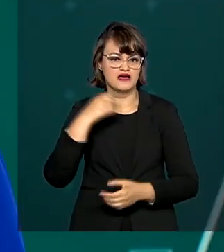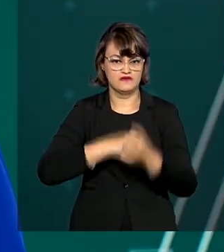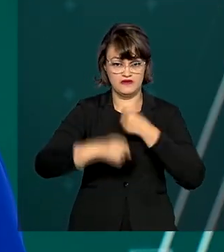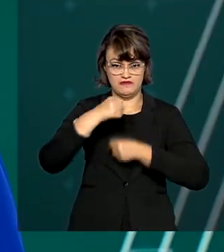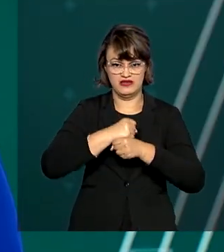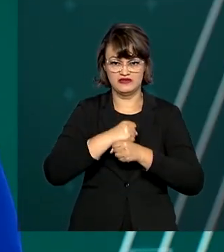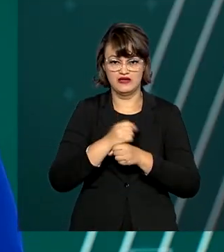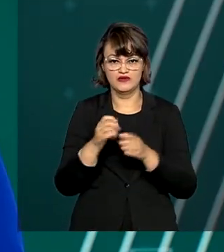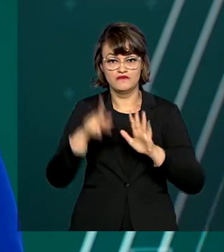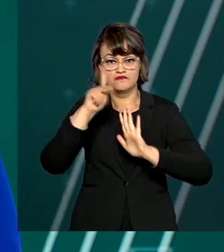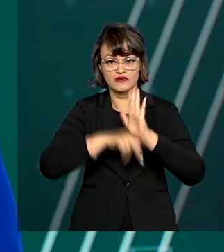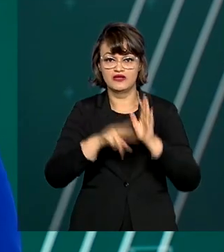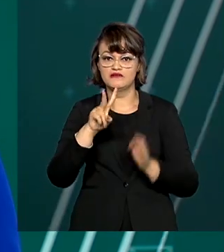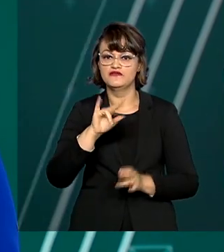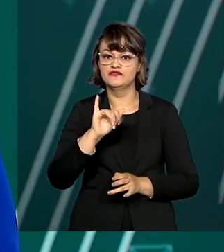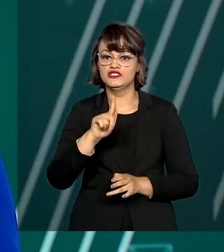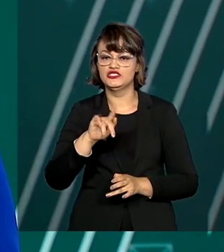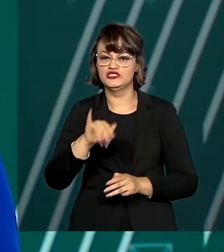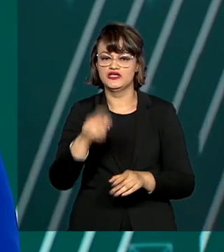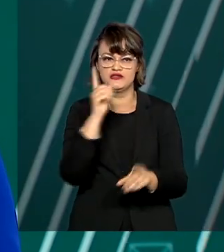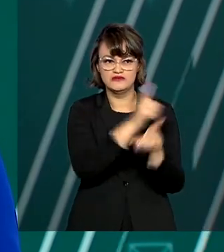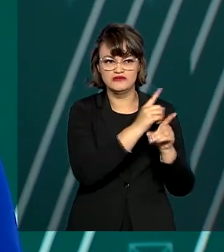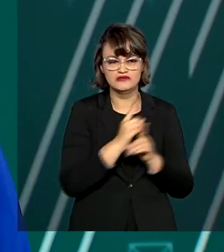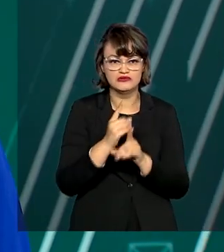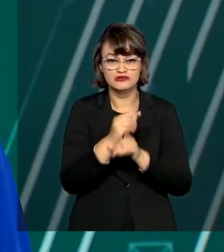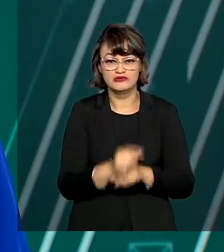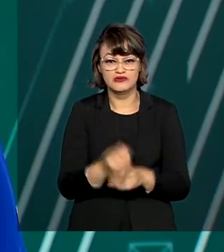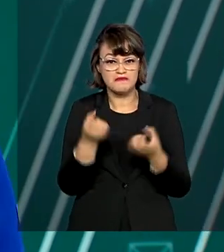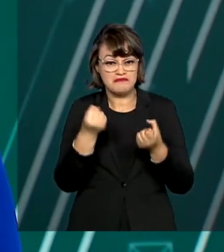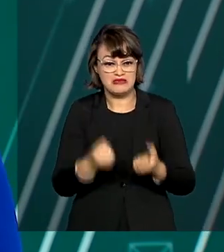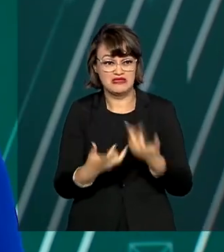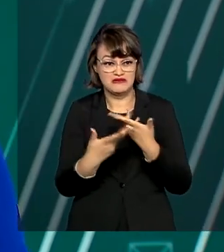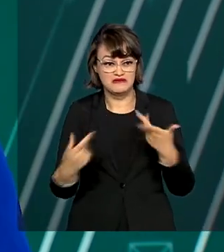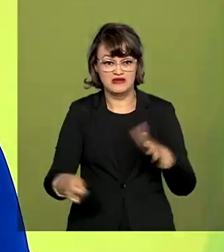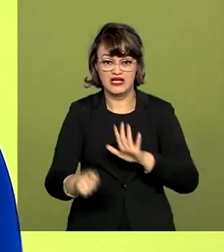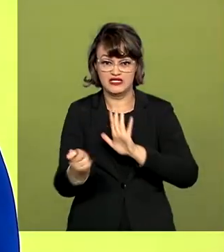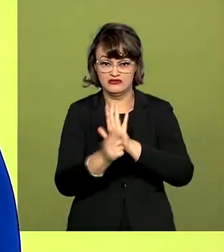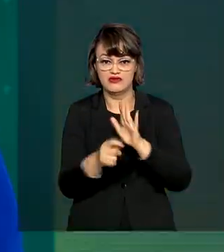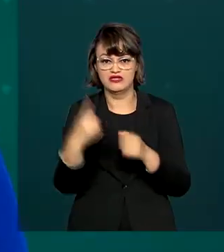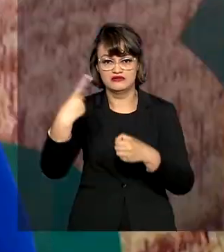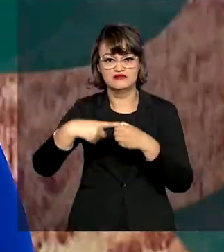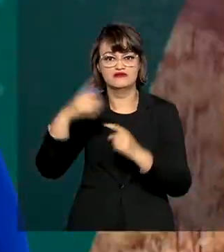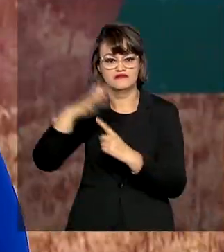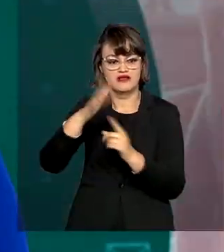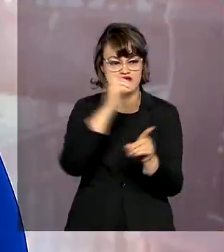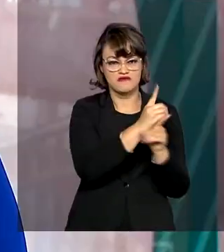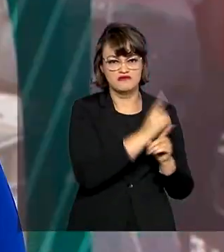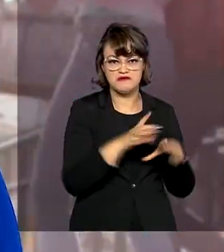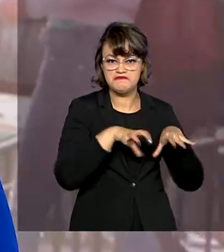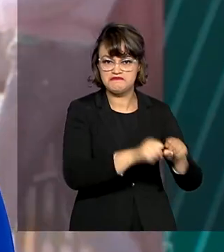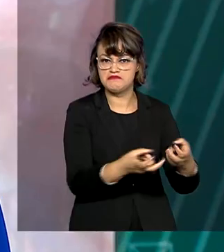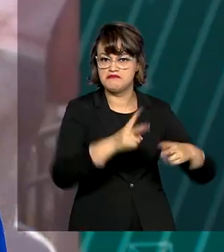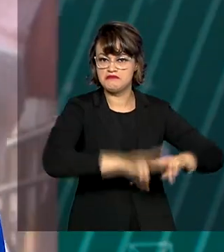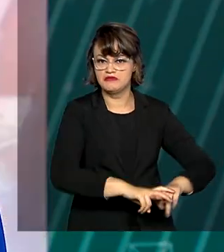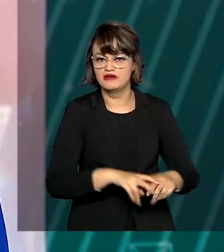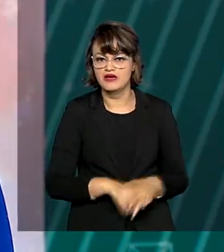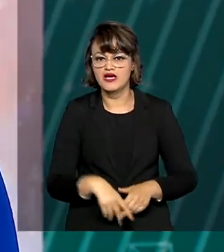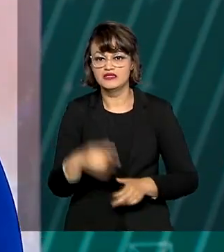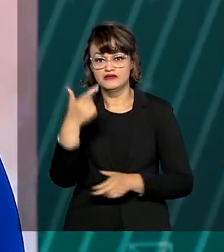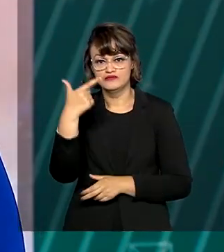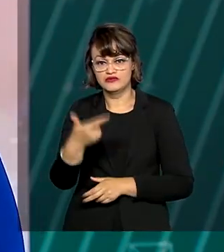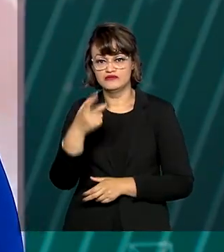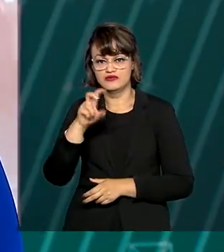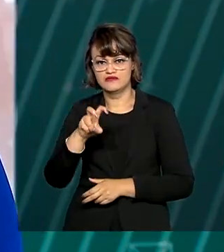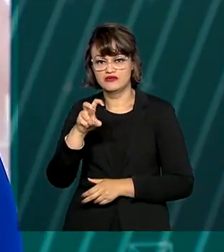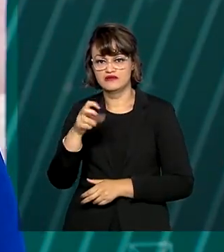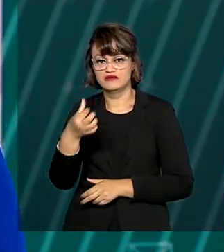já apreendeu quase 78 toneladas de drogas só no Paraná. As ações contabilizam mais de 256 milhões